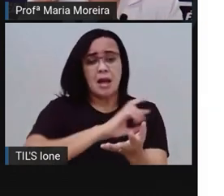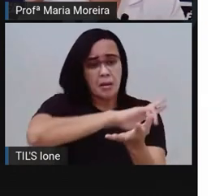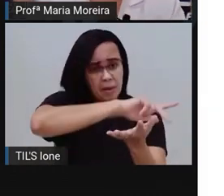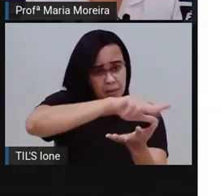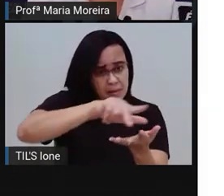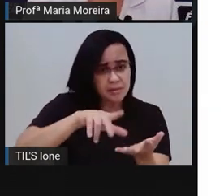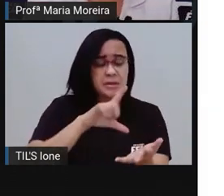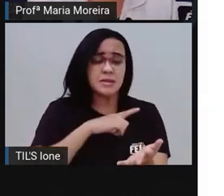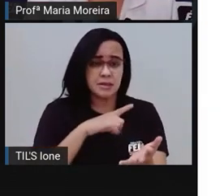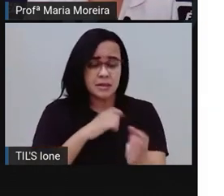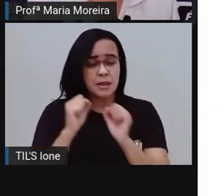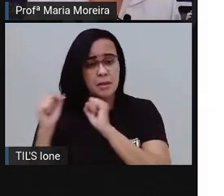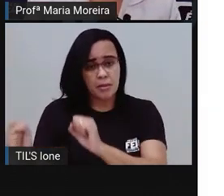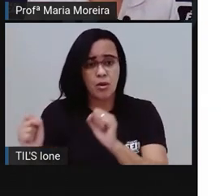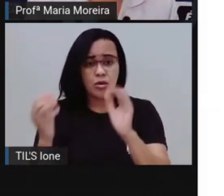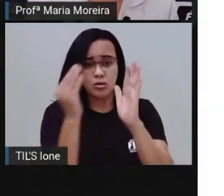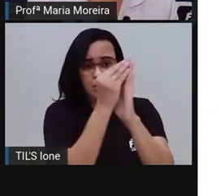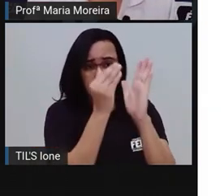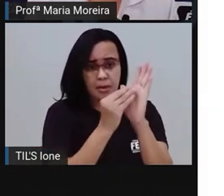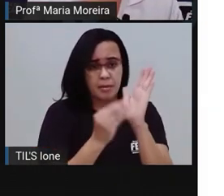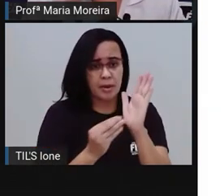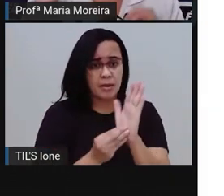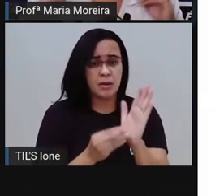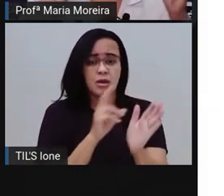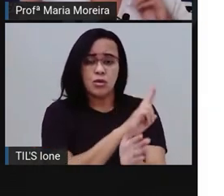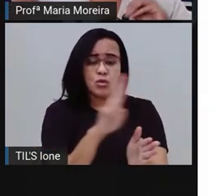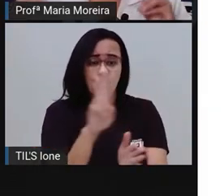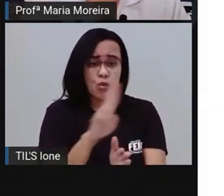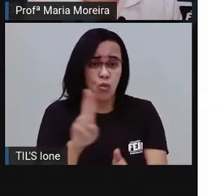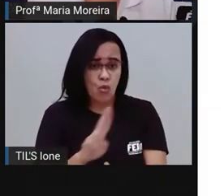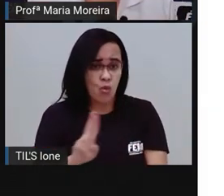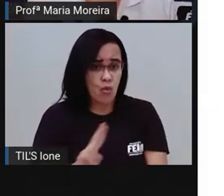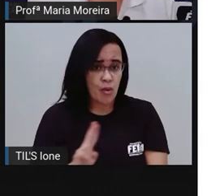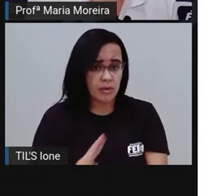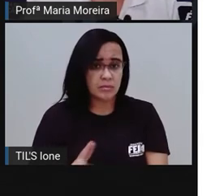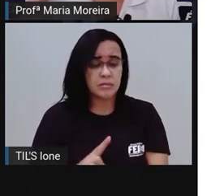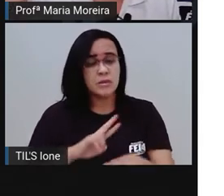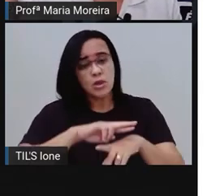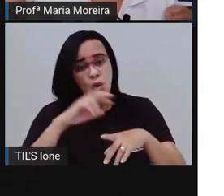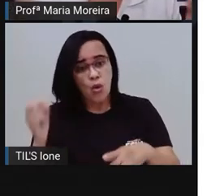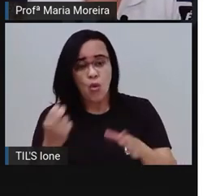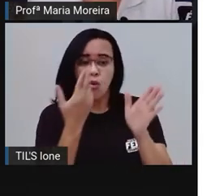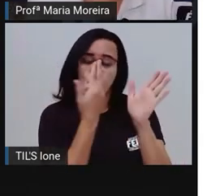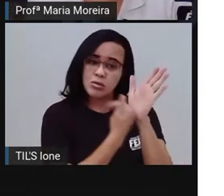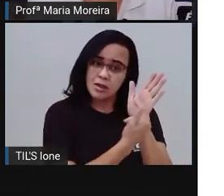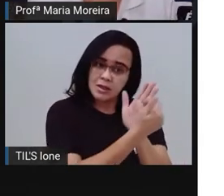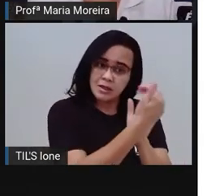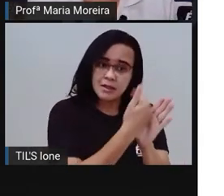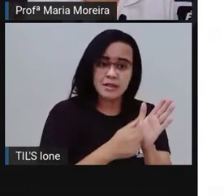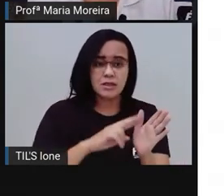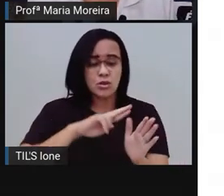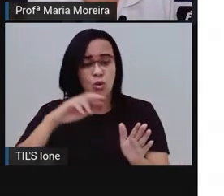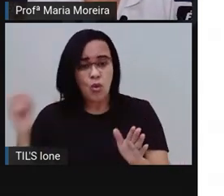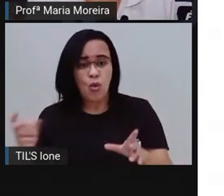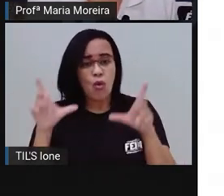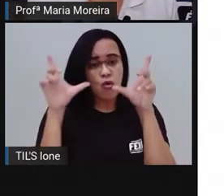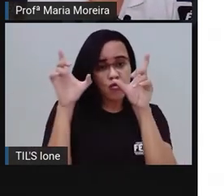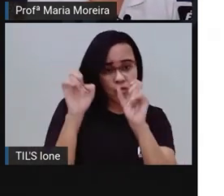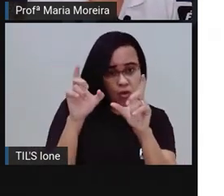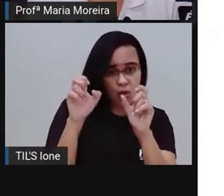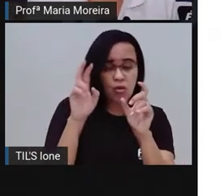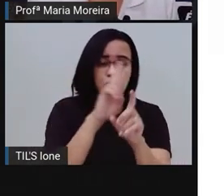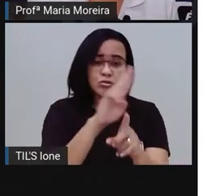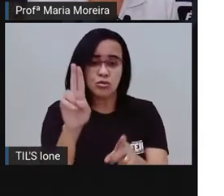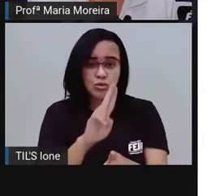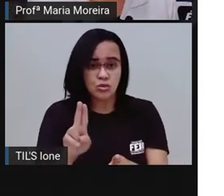apenas com os nomes, né? Pode ser como nessa imagem aqui que são com os desenhos, você pode ter fotos, nomes, o importante é